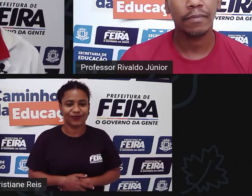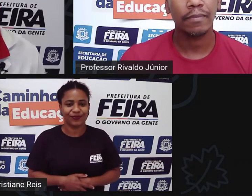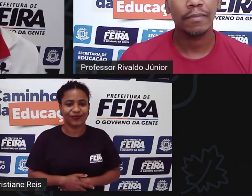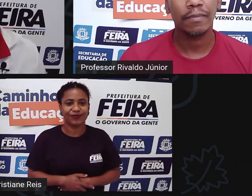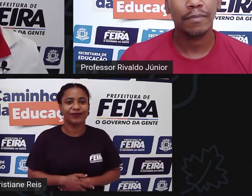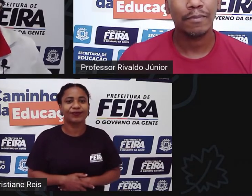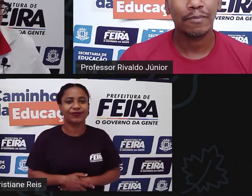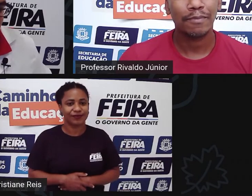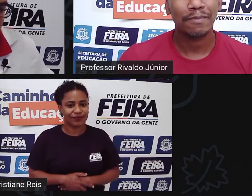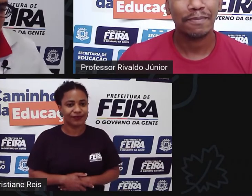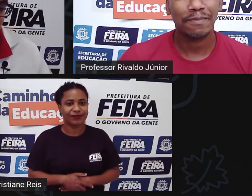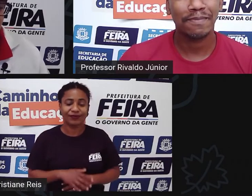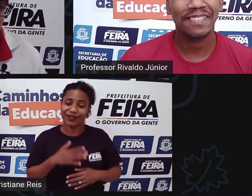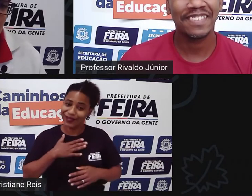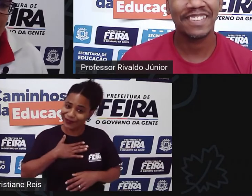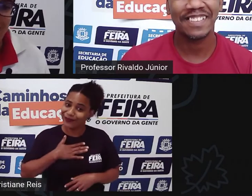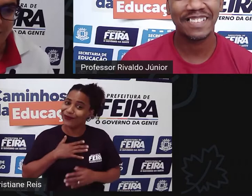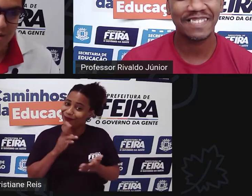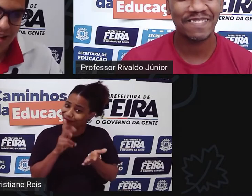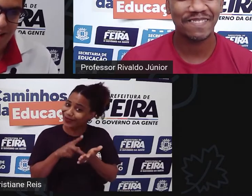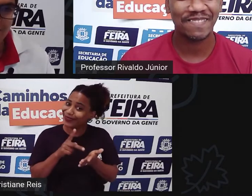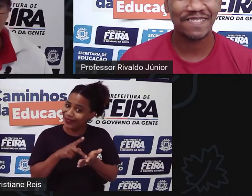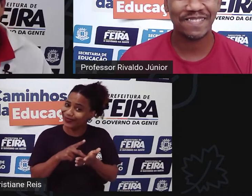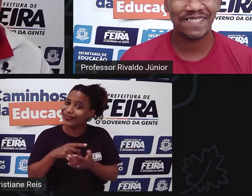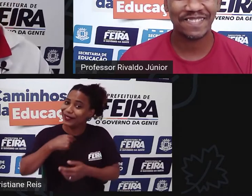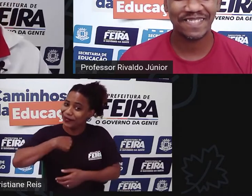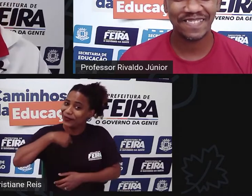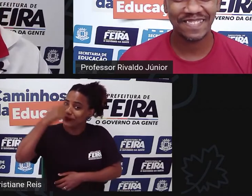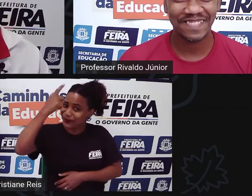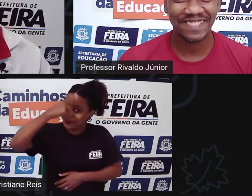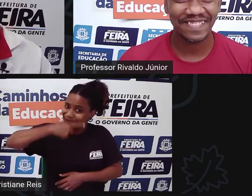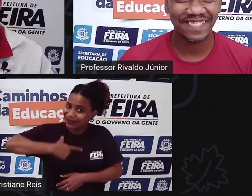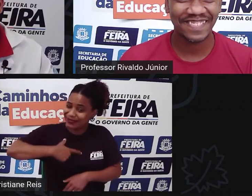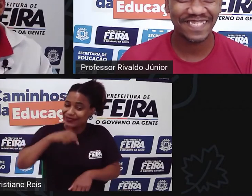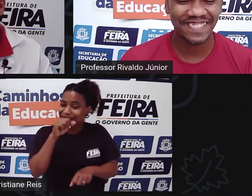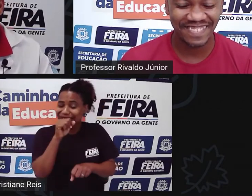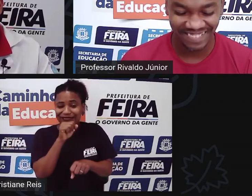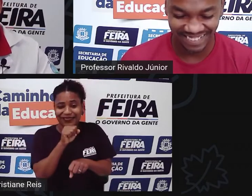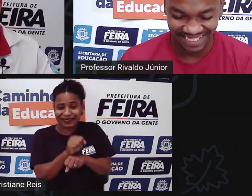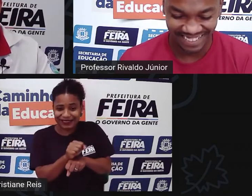Eu confesso, por exemplo, que eu tenho estado um pouco parado.